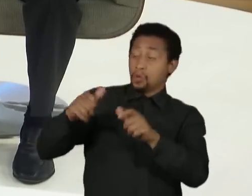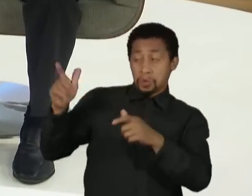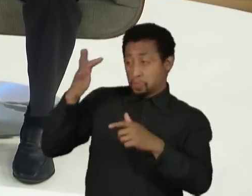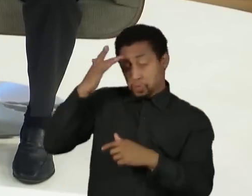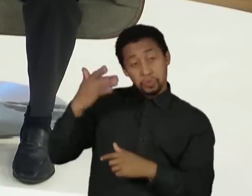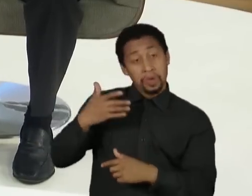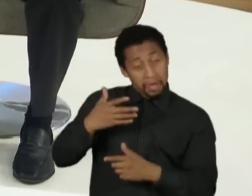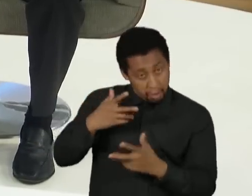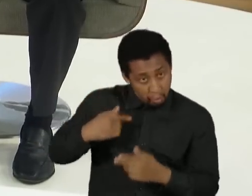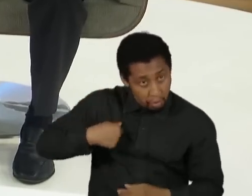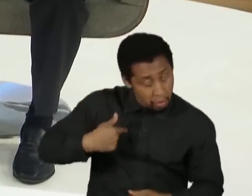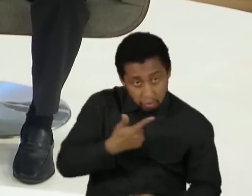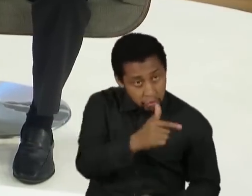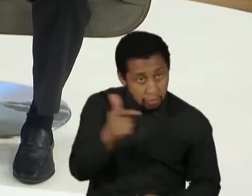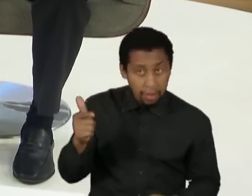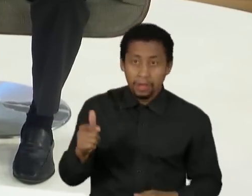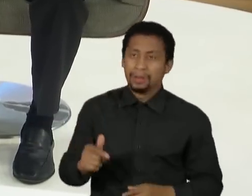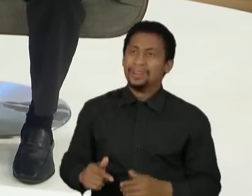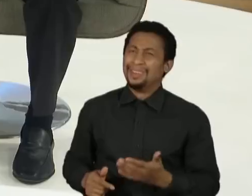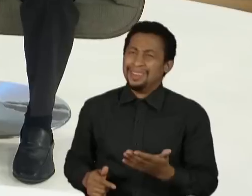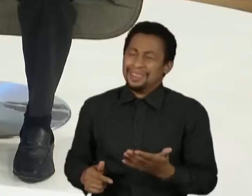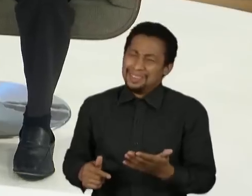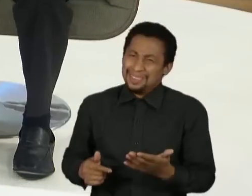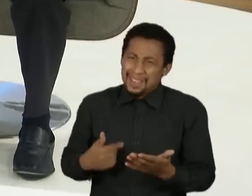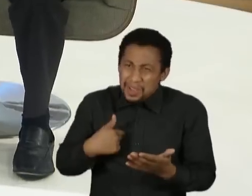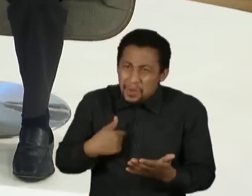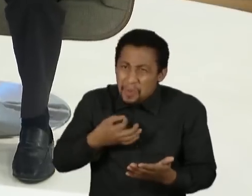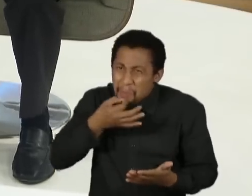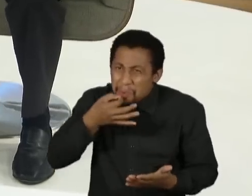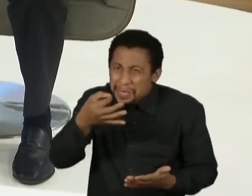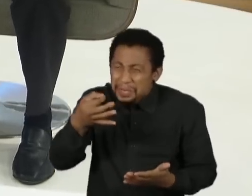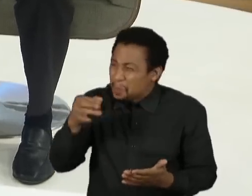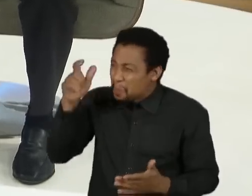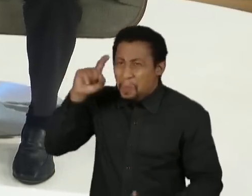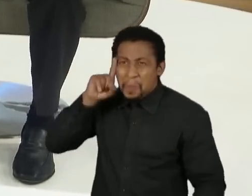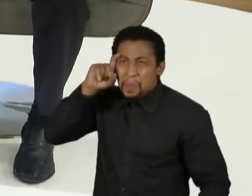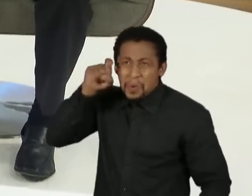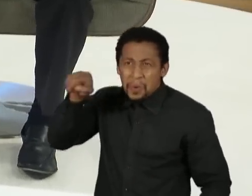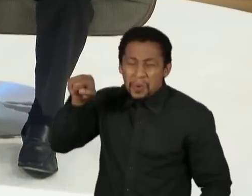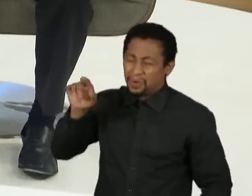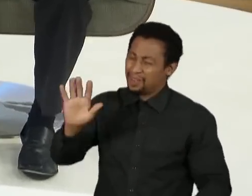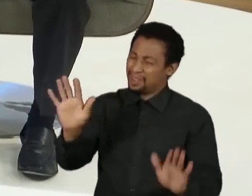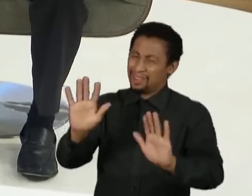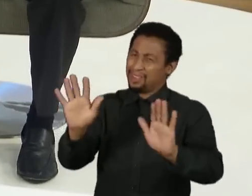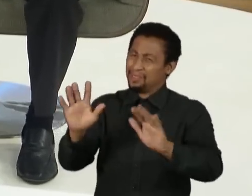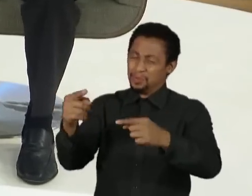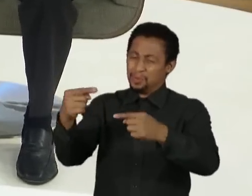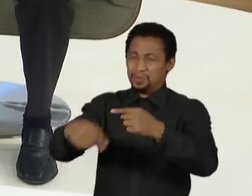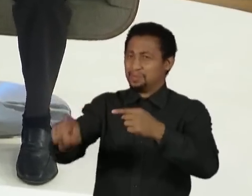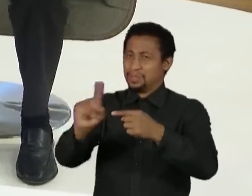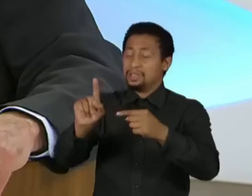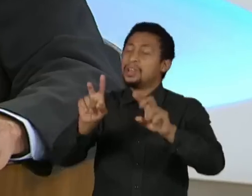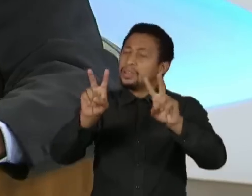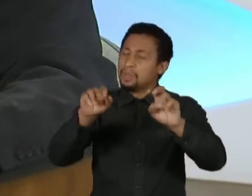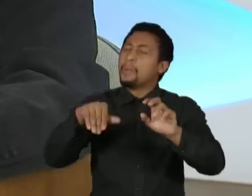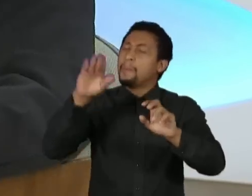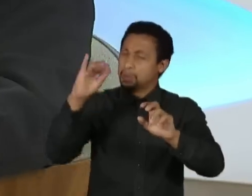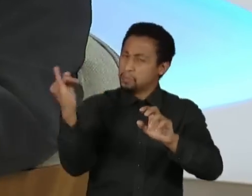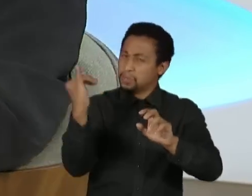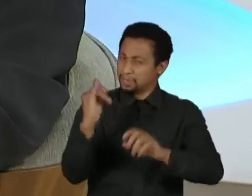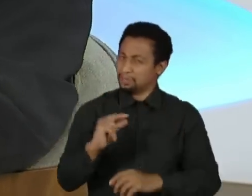país. Não vou falar sobre o Moro agora, não vou, nessa altura. Vamos tratar de temas mais importantes.